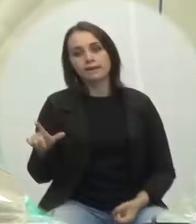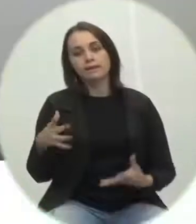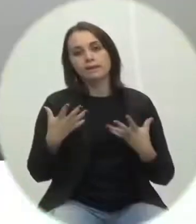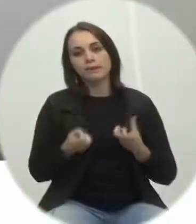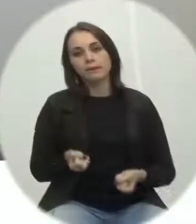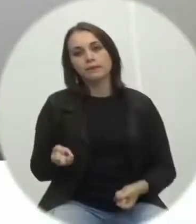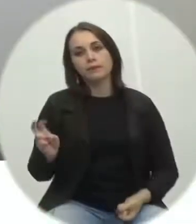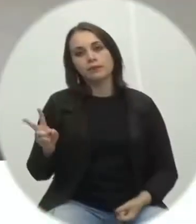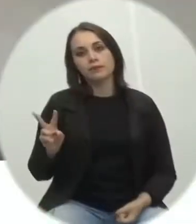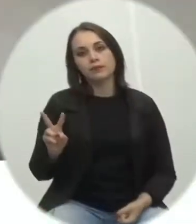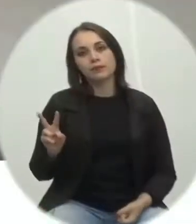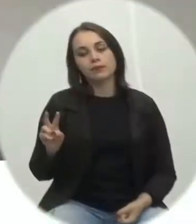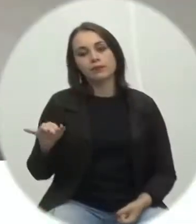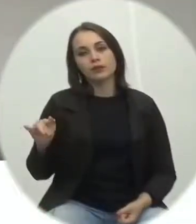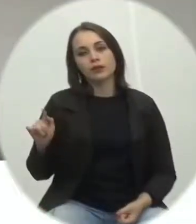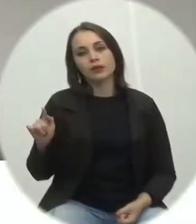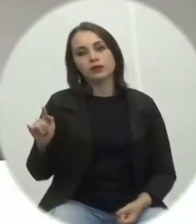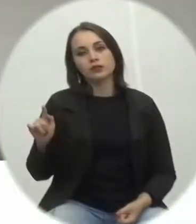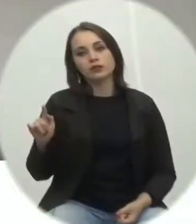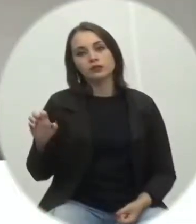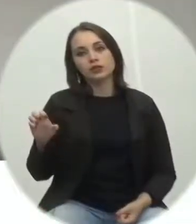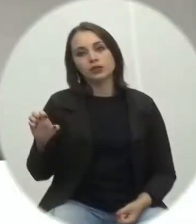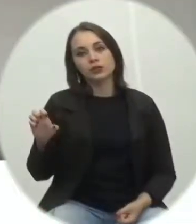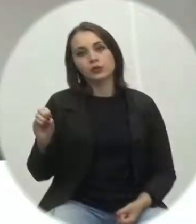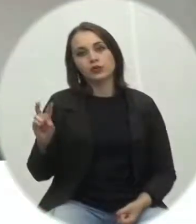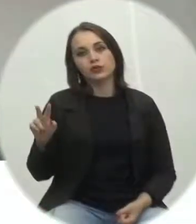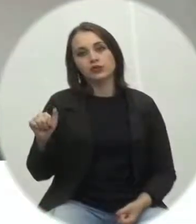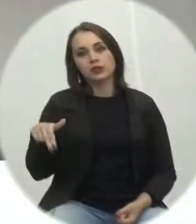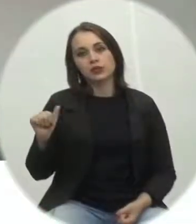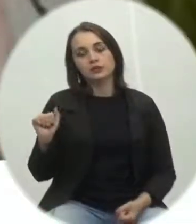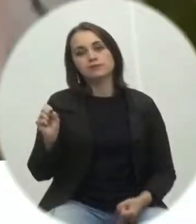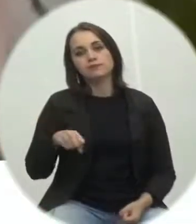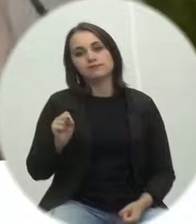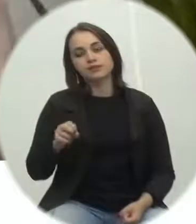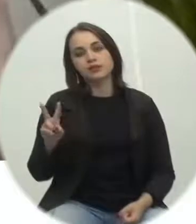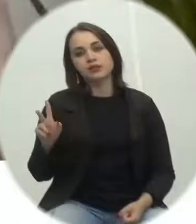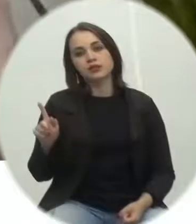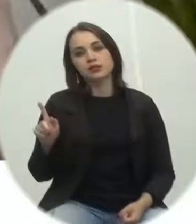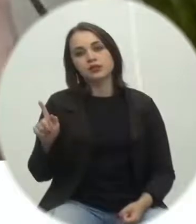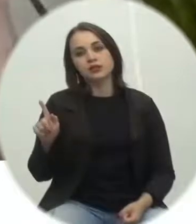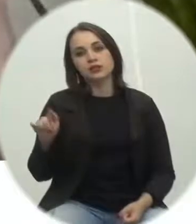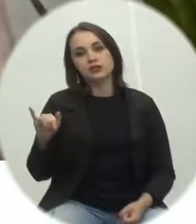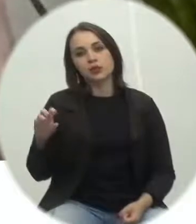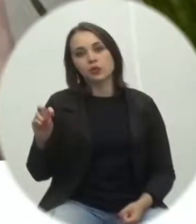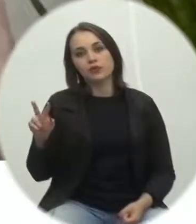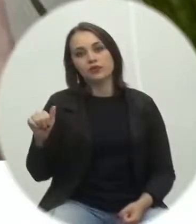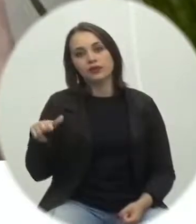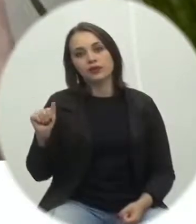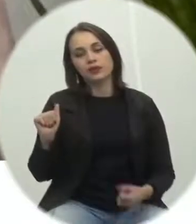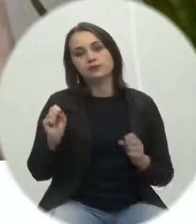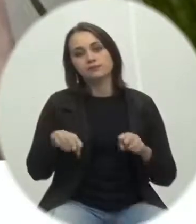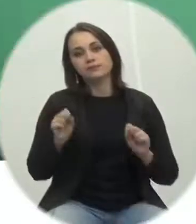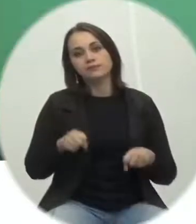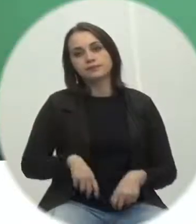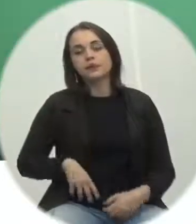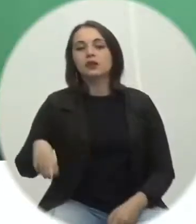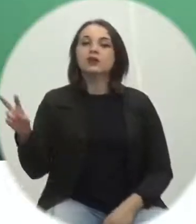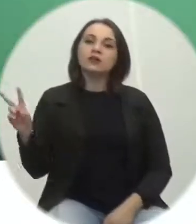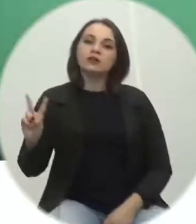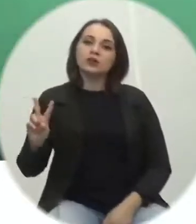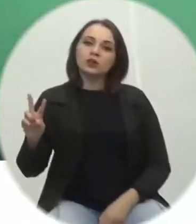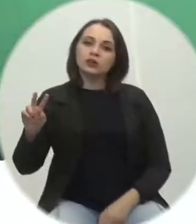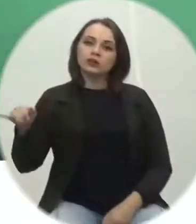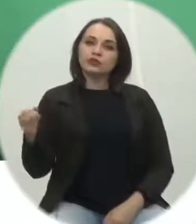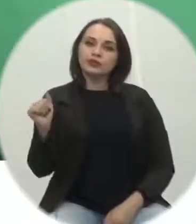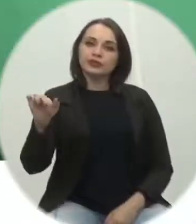A favor. A favor, vereadora Giovana Zanetti. Favorável. favor, vereadora Giovana Mondardo. A favor. A favor, vereador Jair